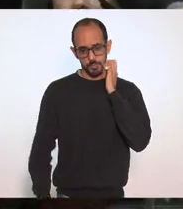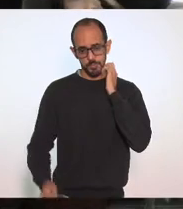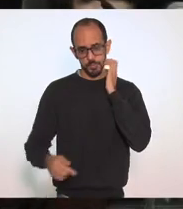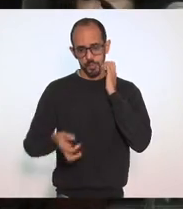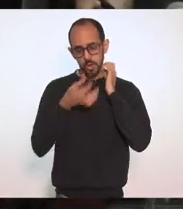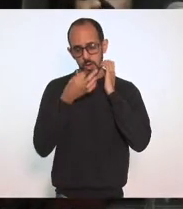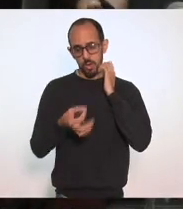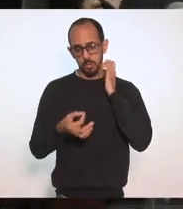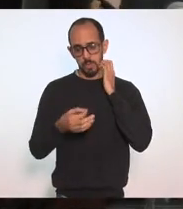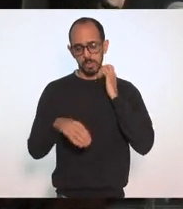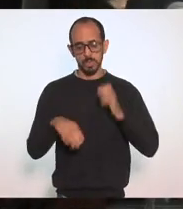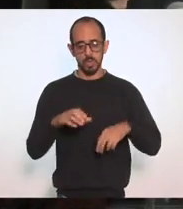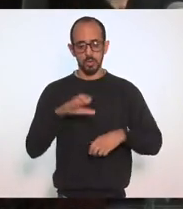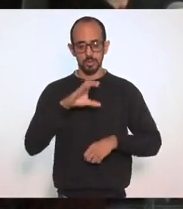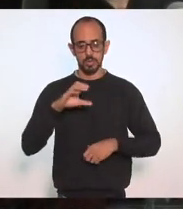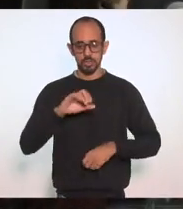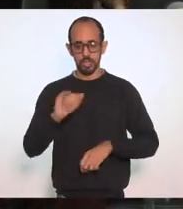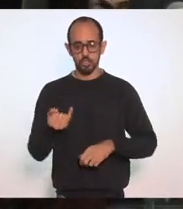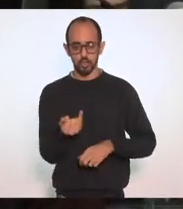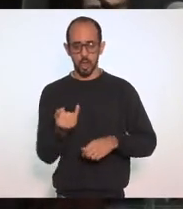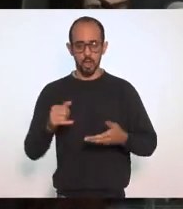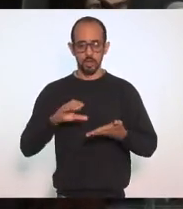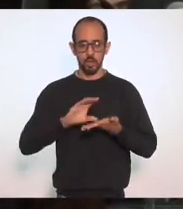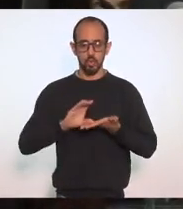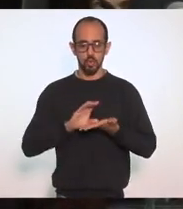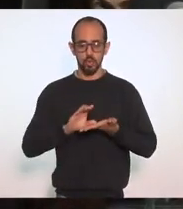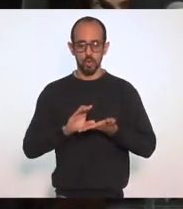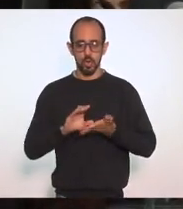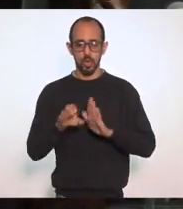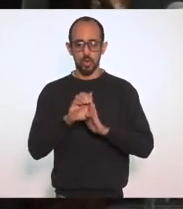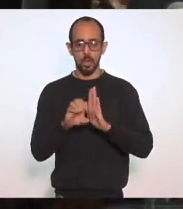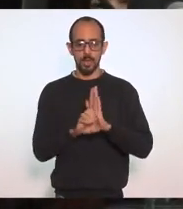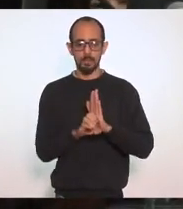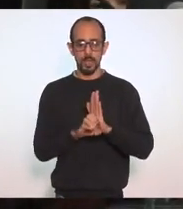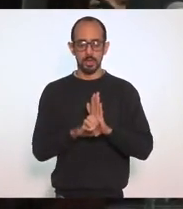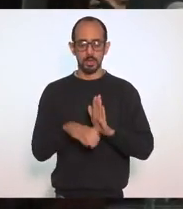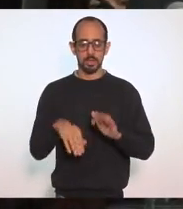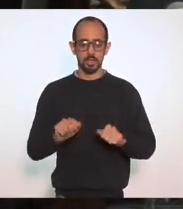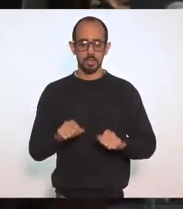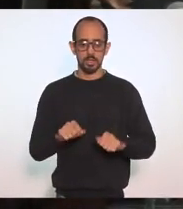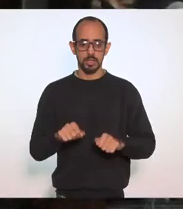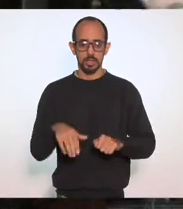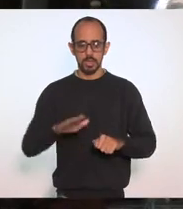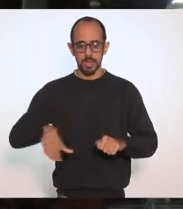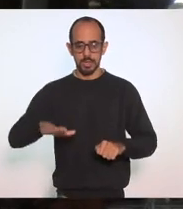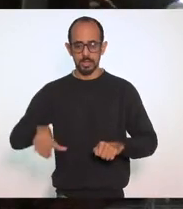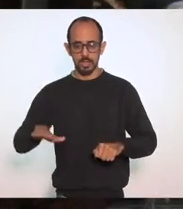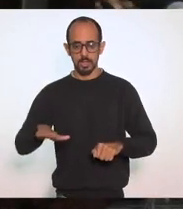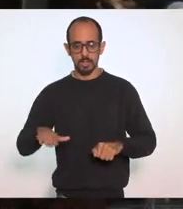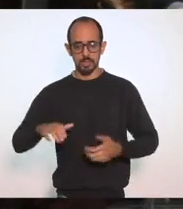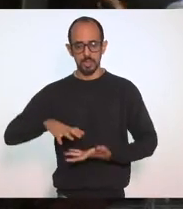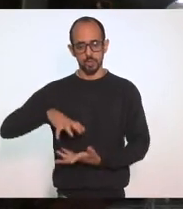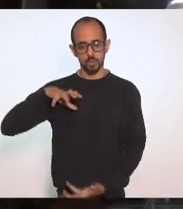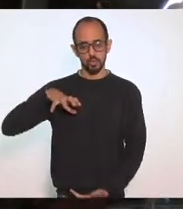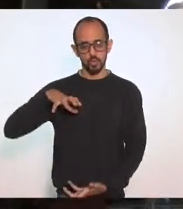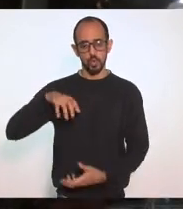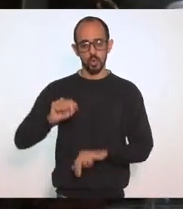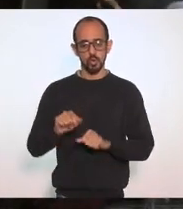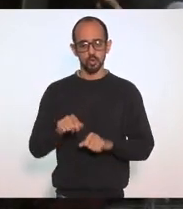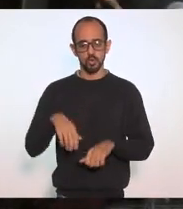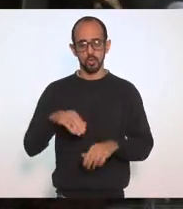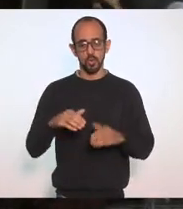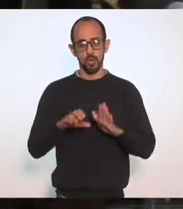Pareceres Da comissão De concessão Justiça Pela constitucionalidade Com emendas De assunto Da criança Adolescente Do idoso Favorável Com as emendas Da